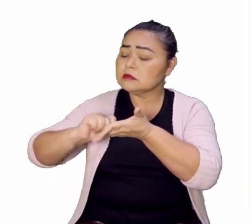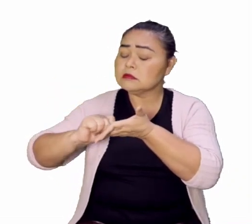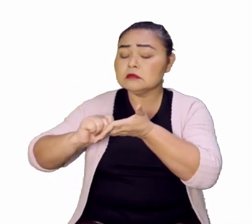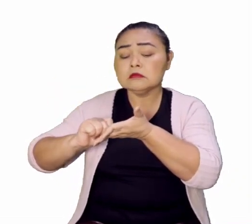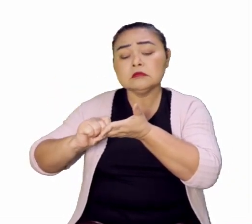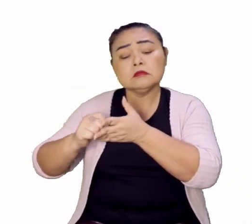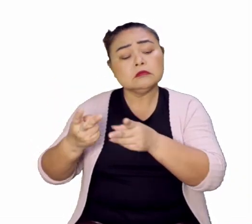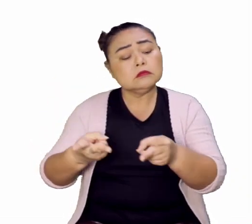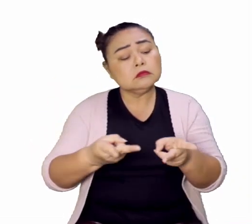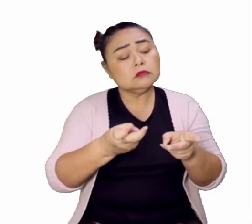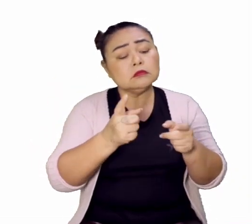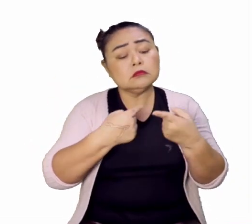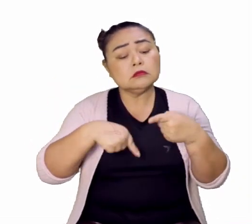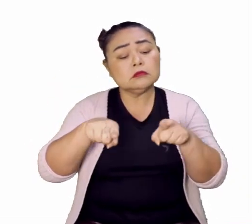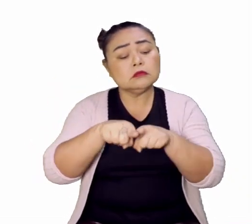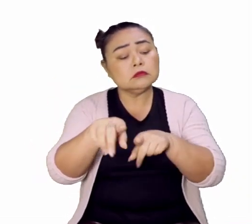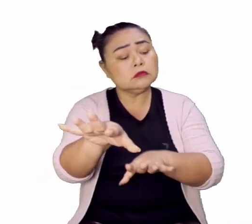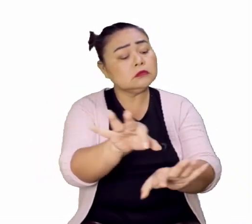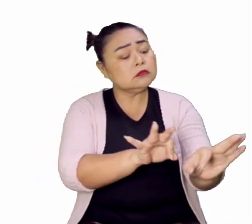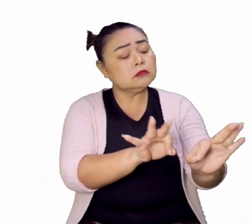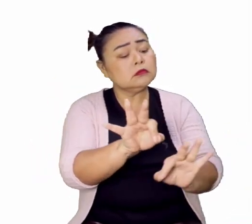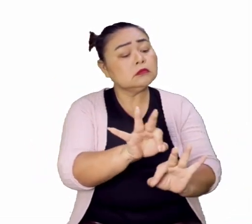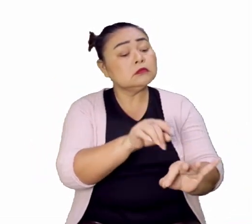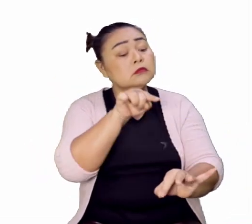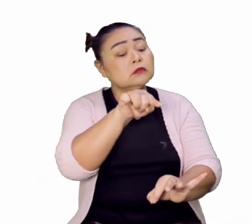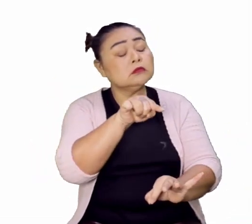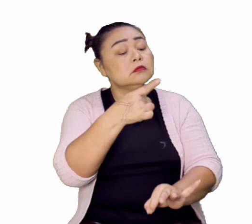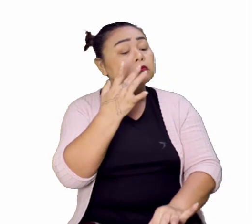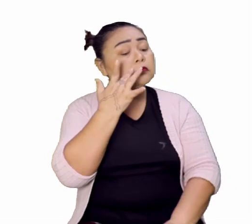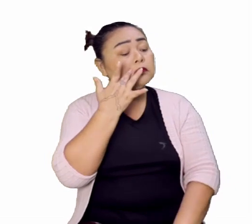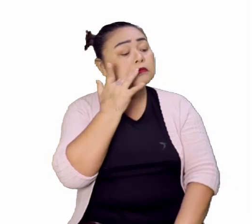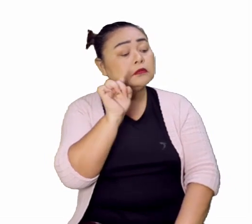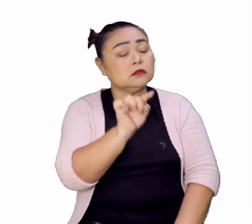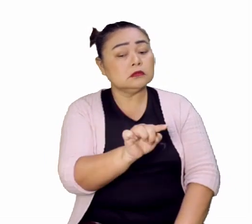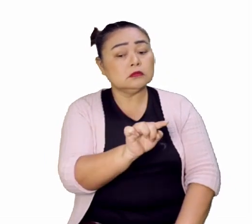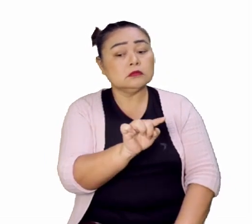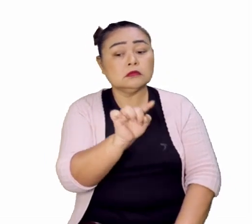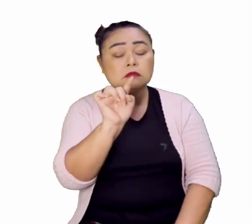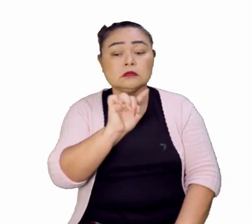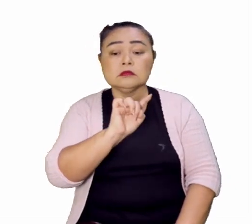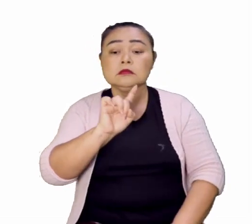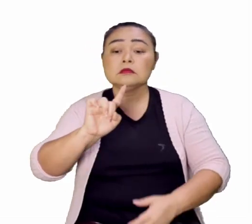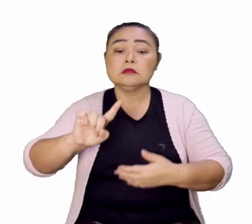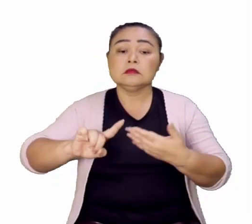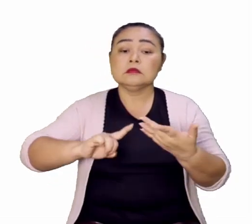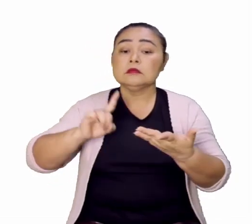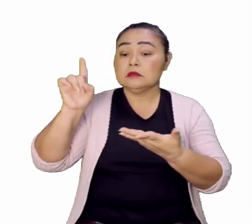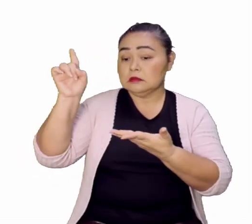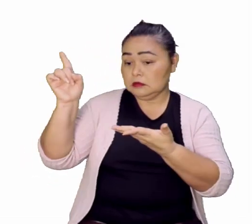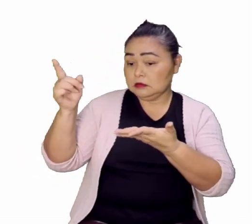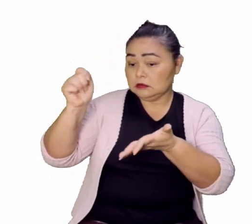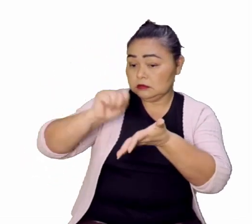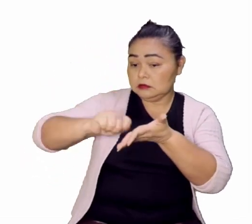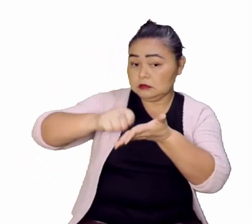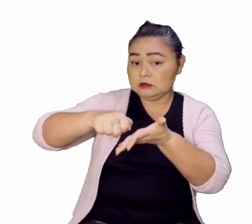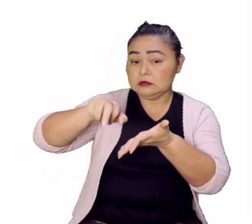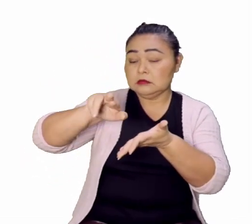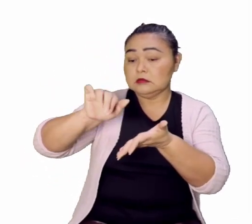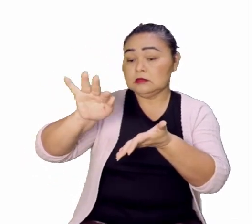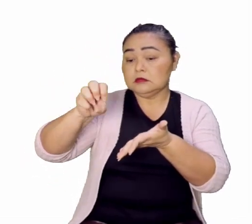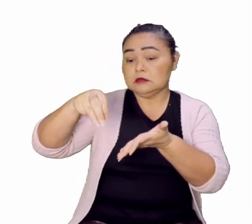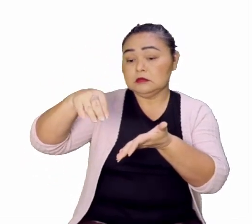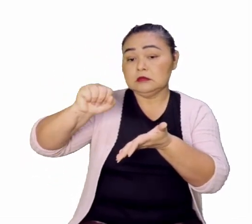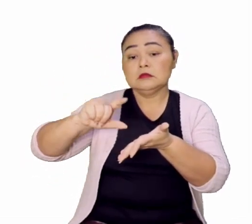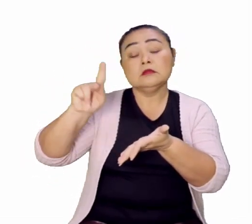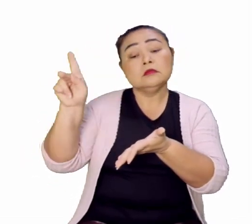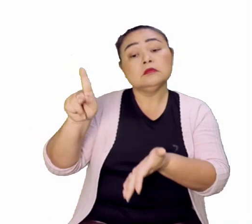questão do ouro. Tanto é que é chamada de reformas pombalinas. Na metade do